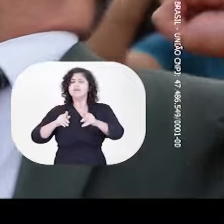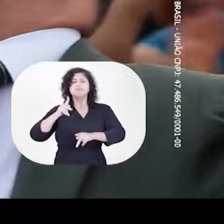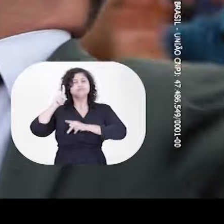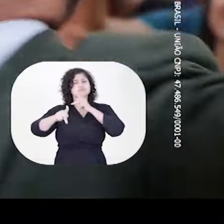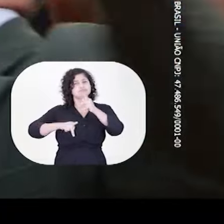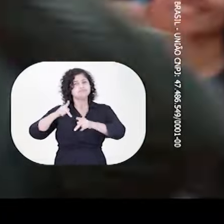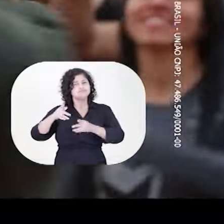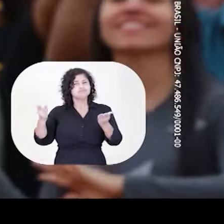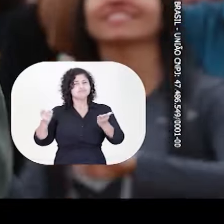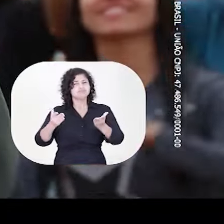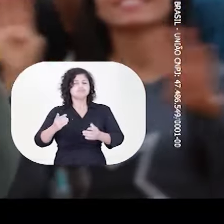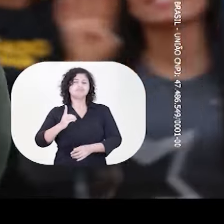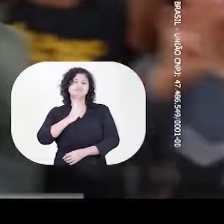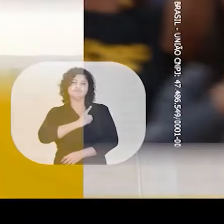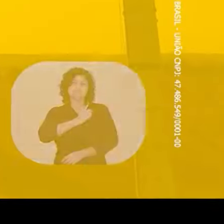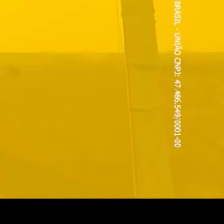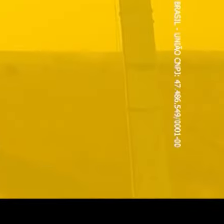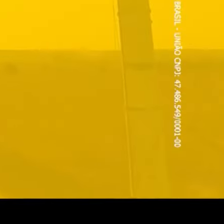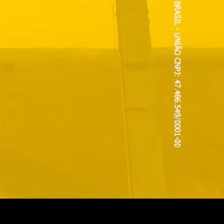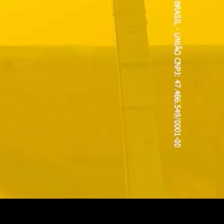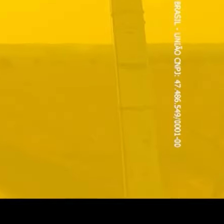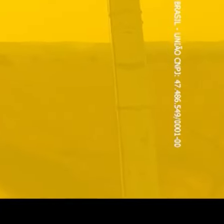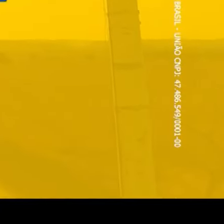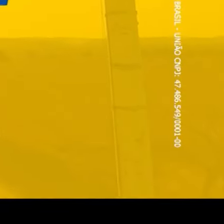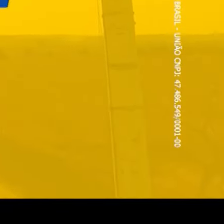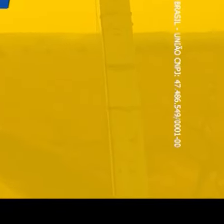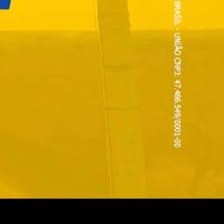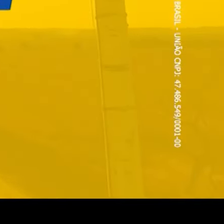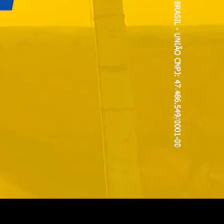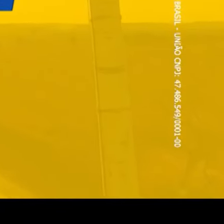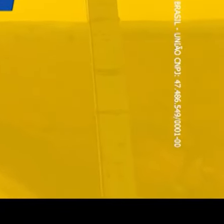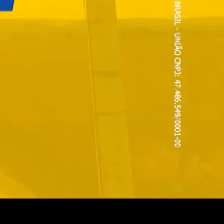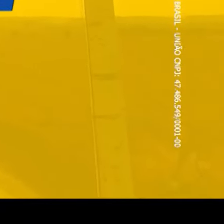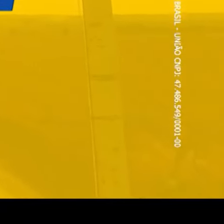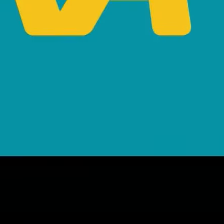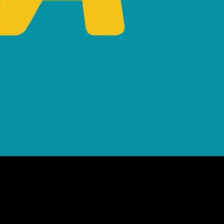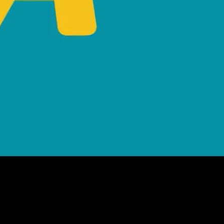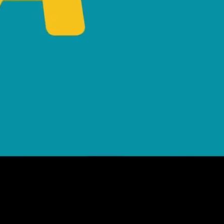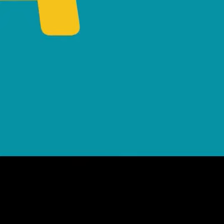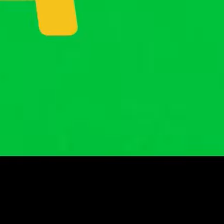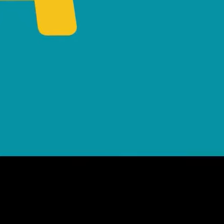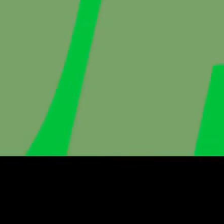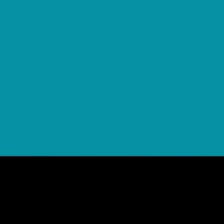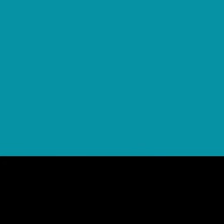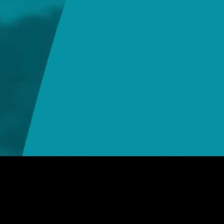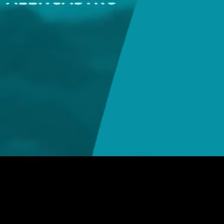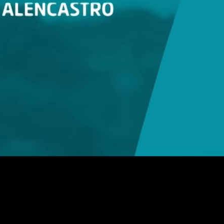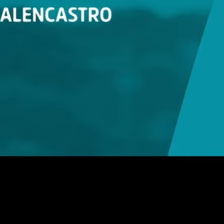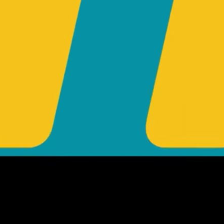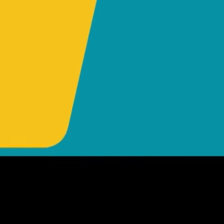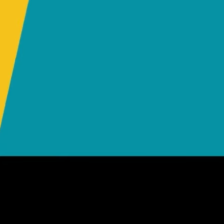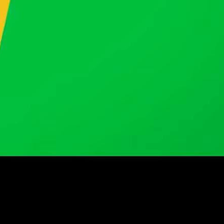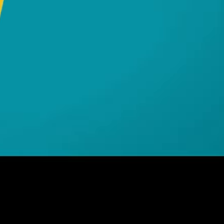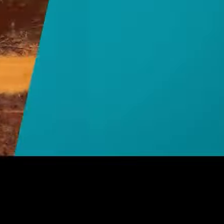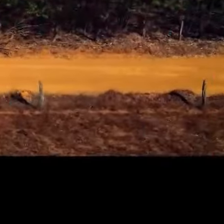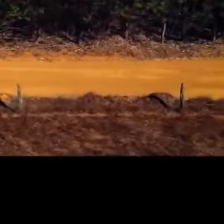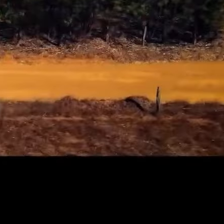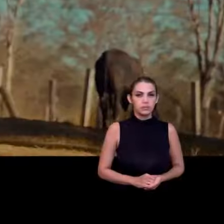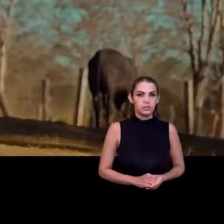delegado, o Valdir no Senado. Agora é Valdir Senador.